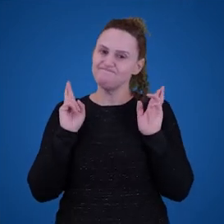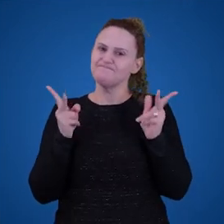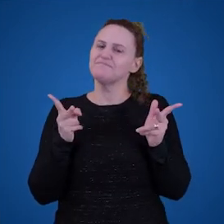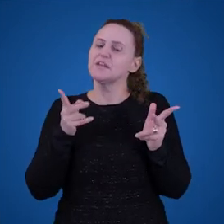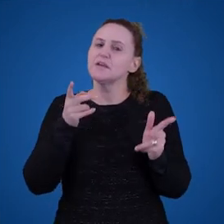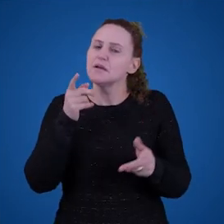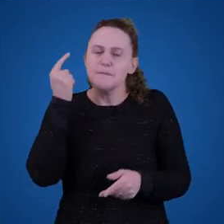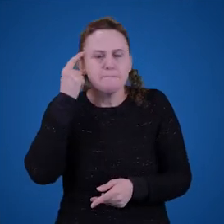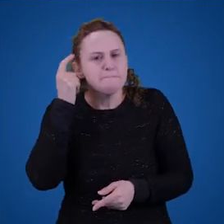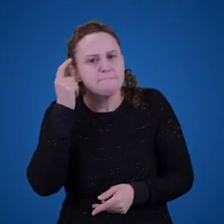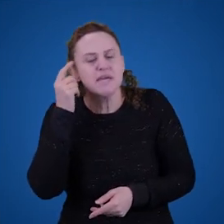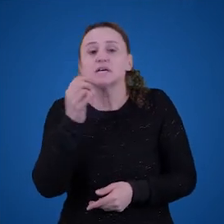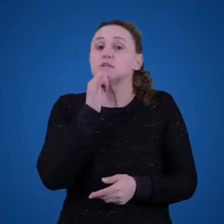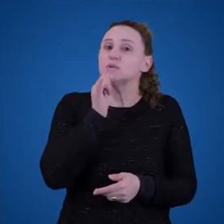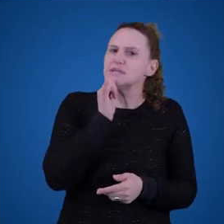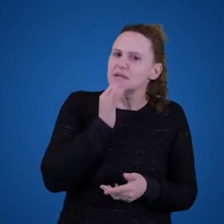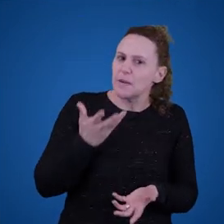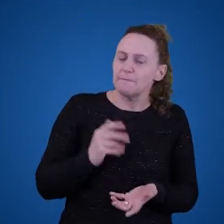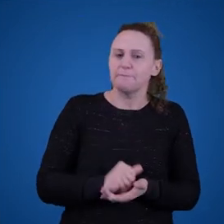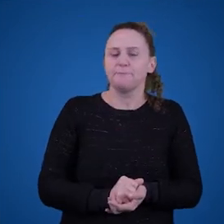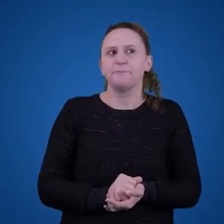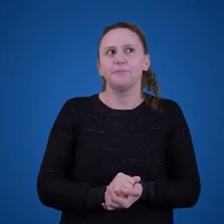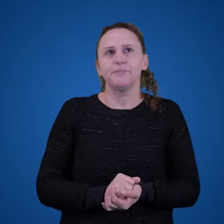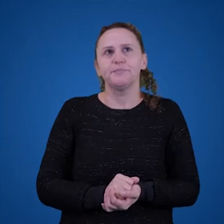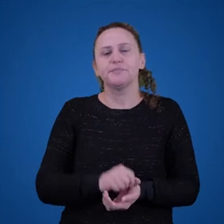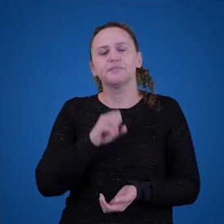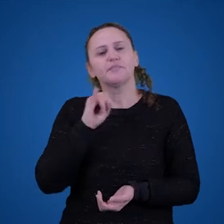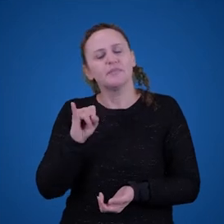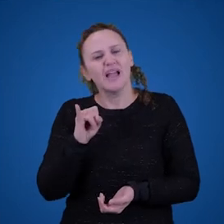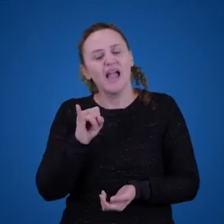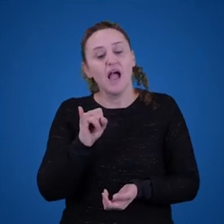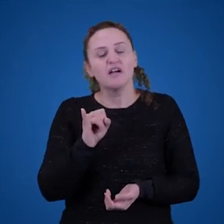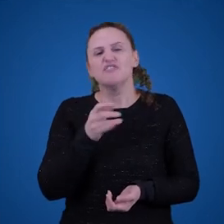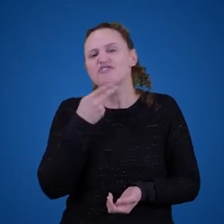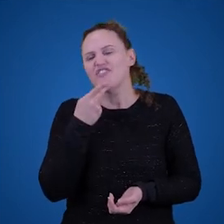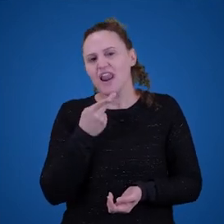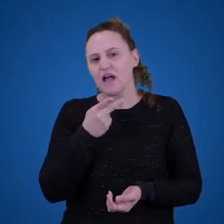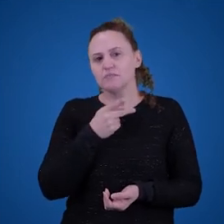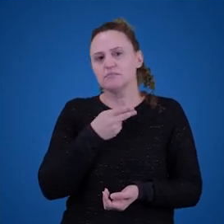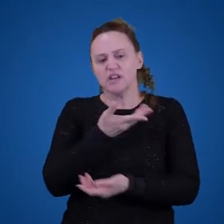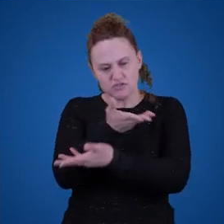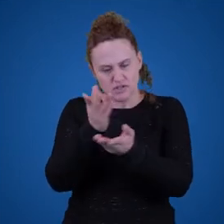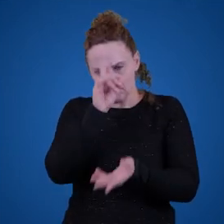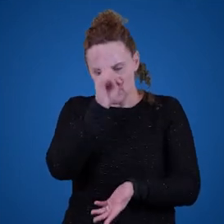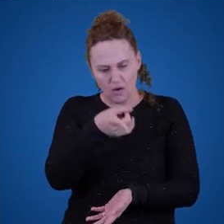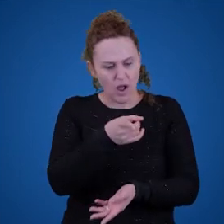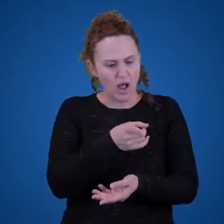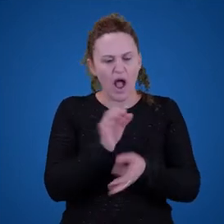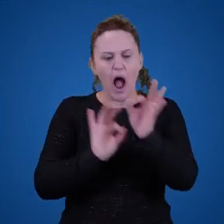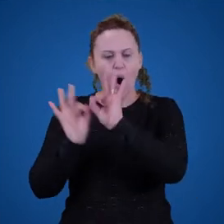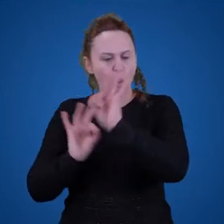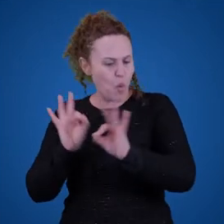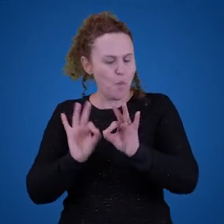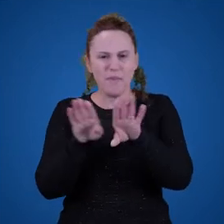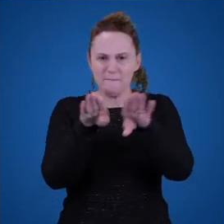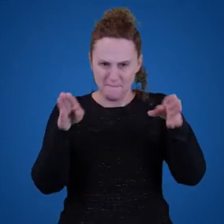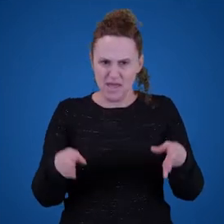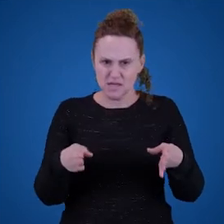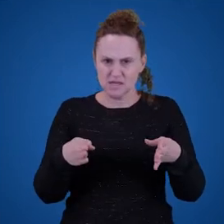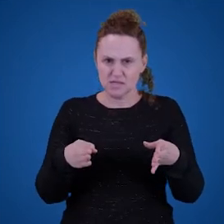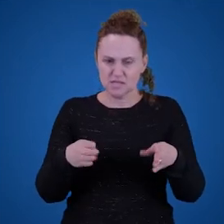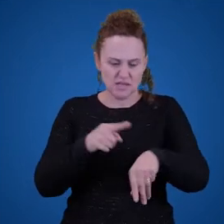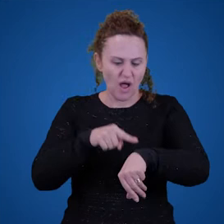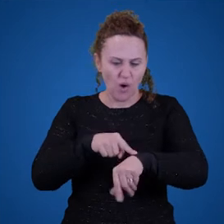exemplo. Se eu disser assim pra vocês. Arrumem a mesa de vocês enquanto vocês estudam. Então, o que eu quero dizer